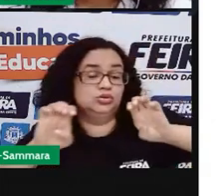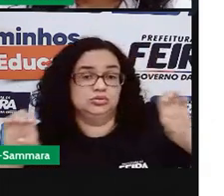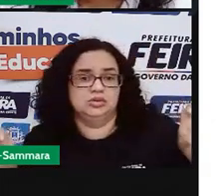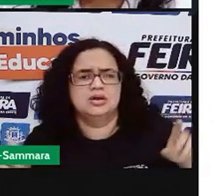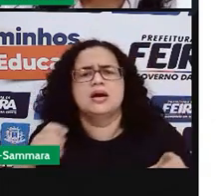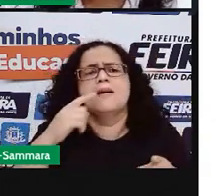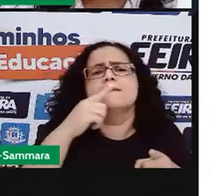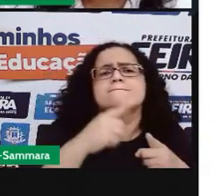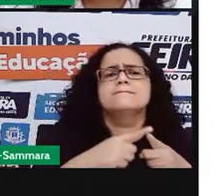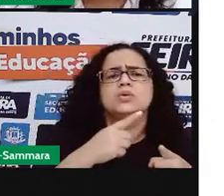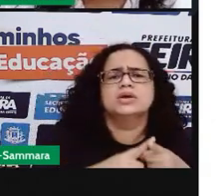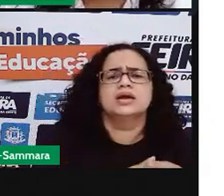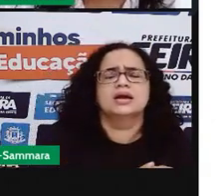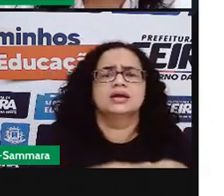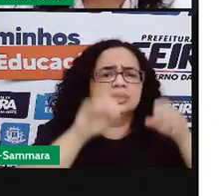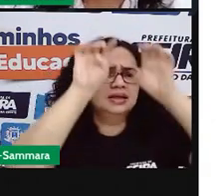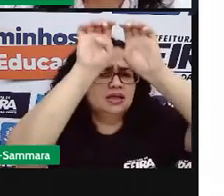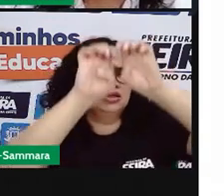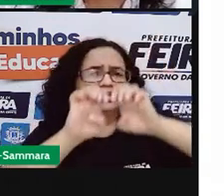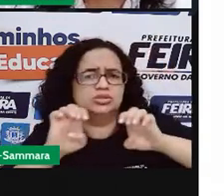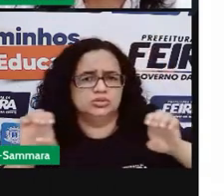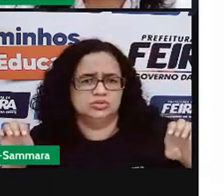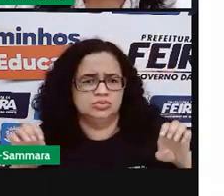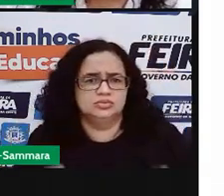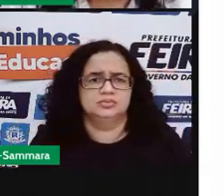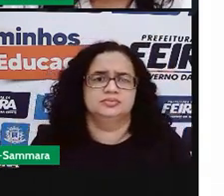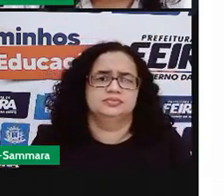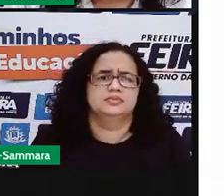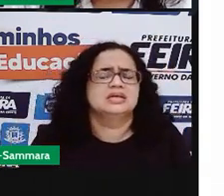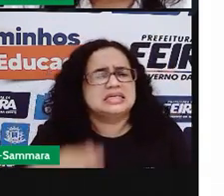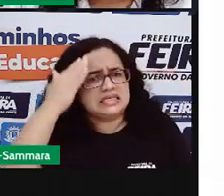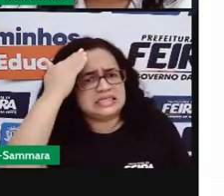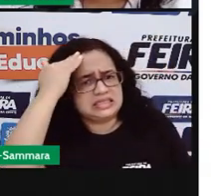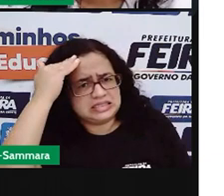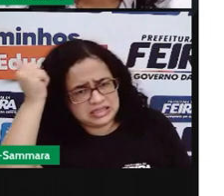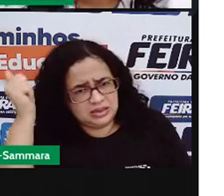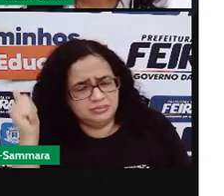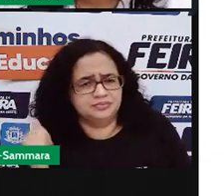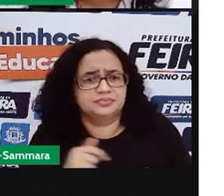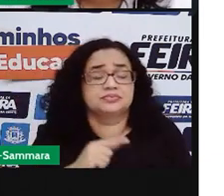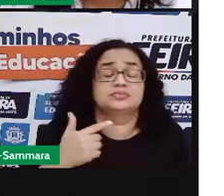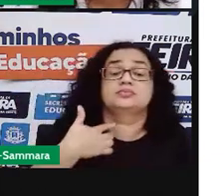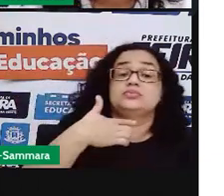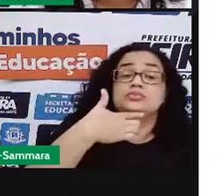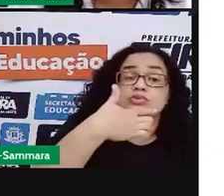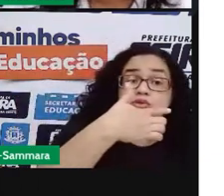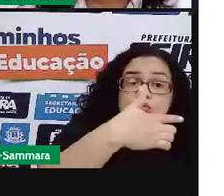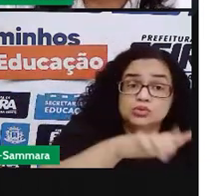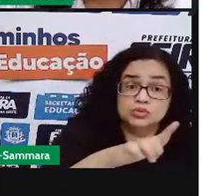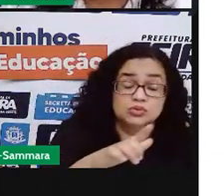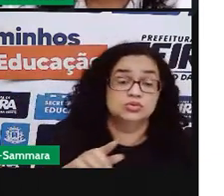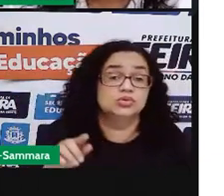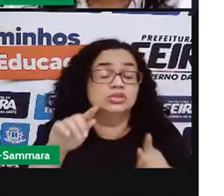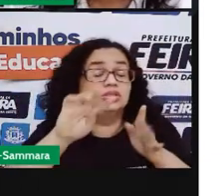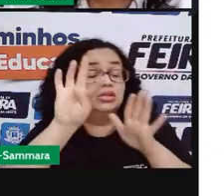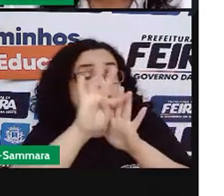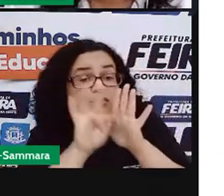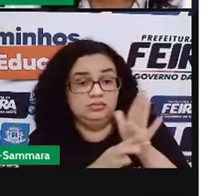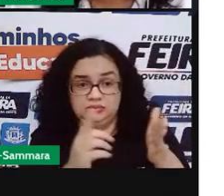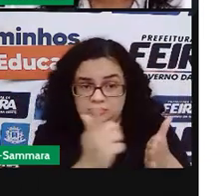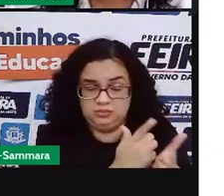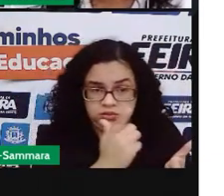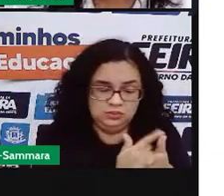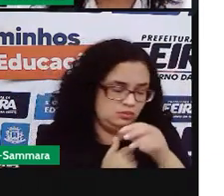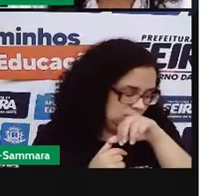O que é a estrutura? Você sabe? Nos outros gêneros pessoais